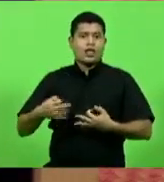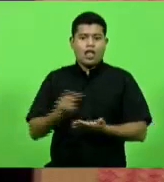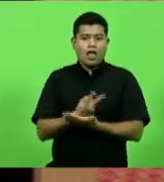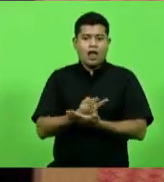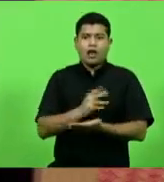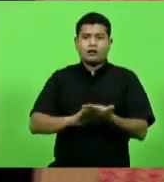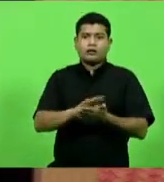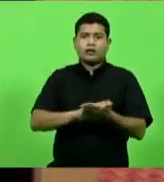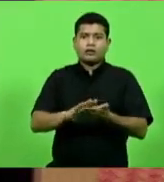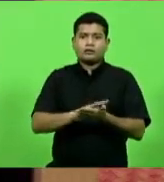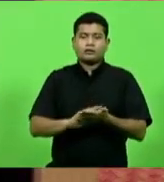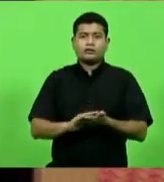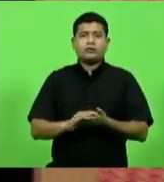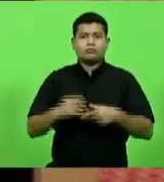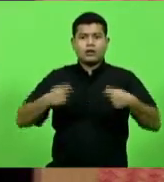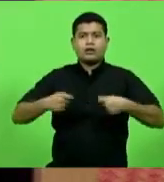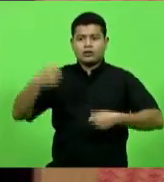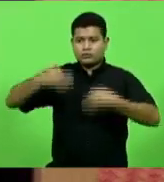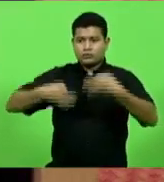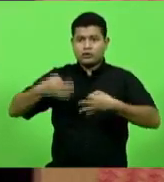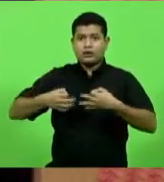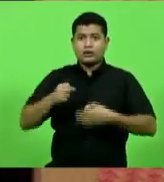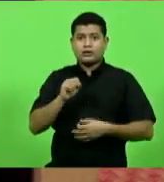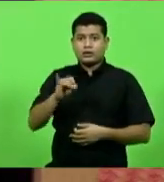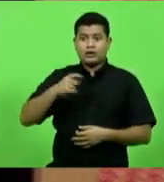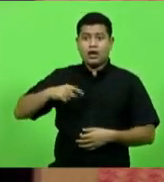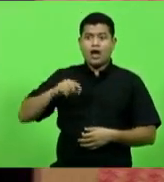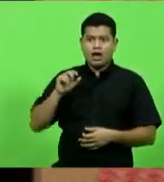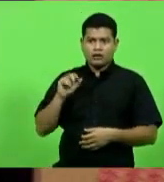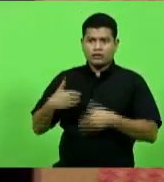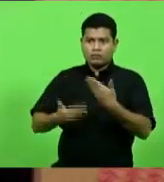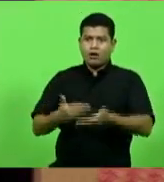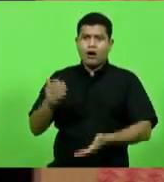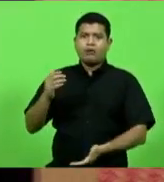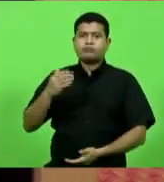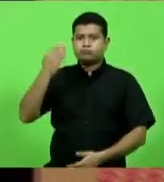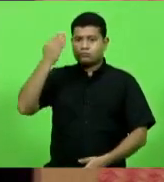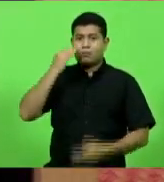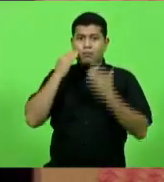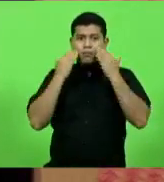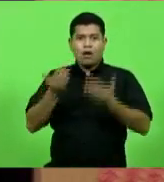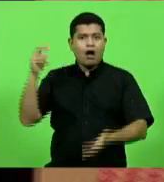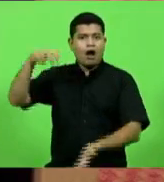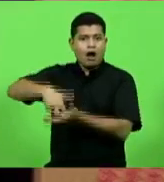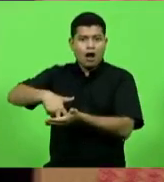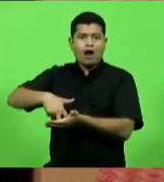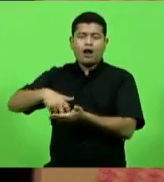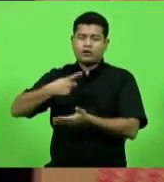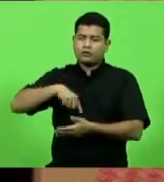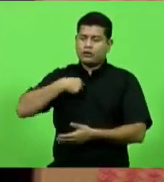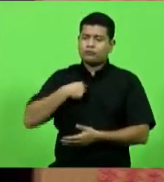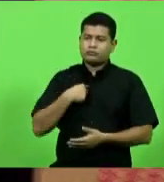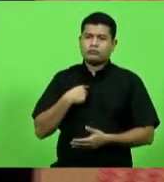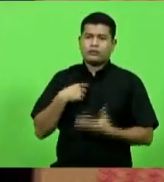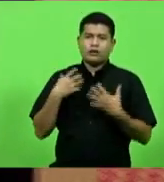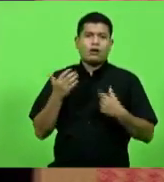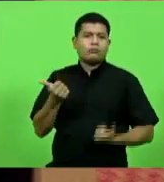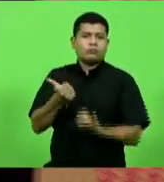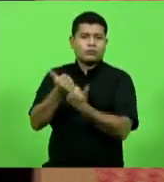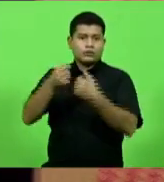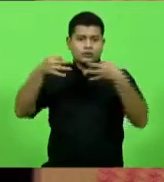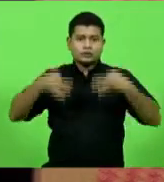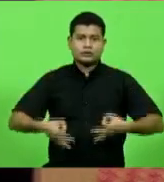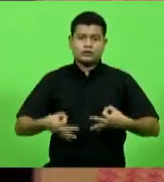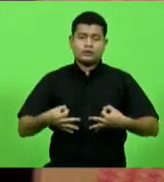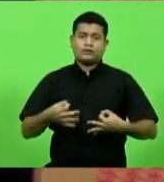pode vir aqui que nós vamos endossar. Mas agora da forma que está totalmente equivocado e temos